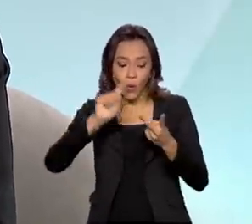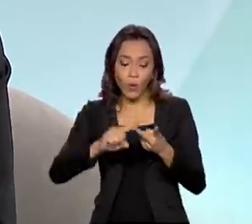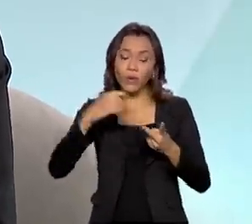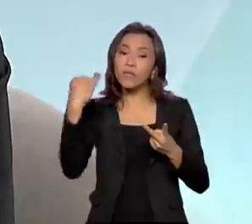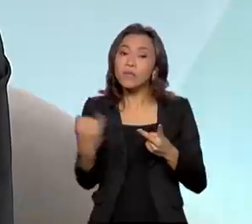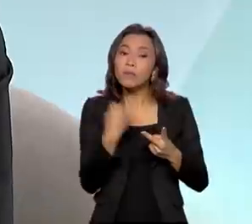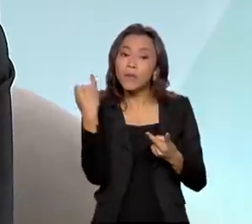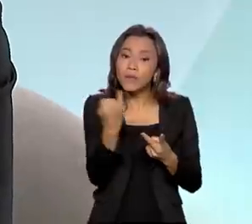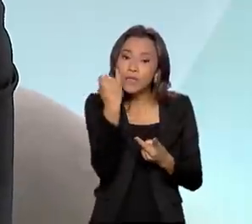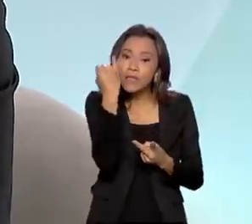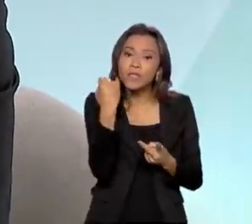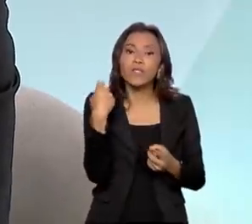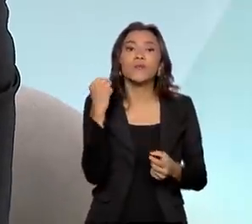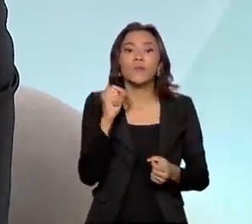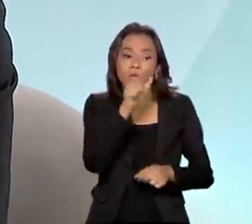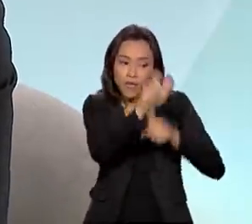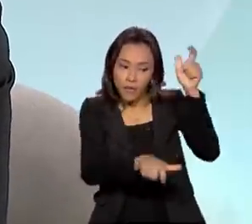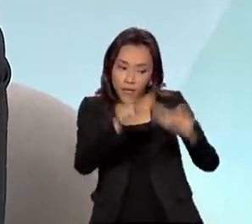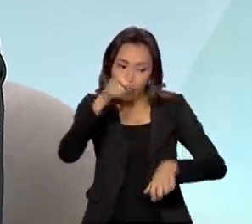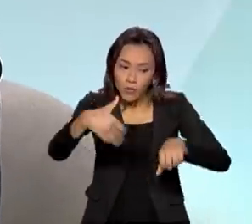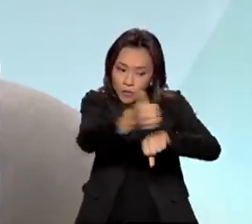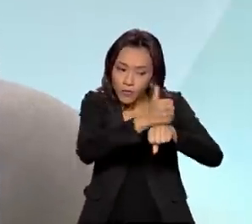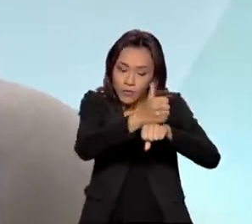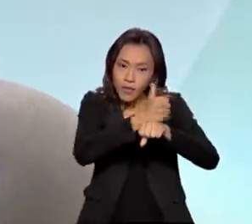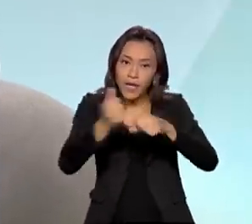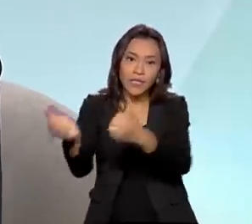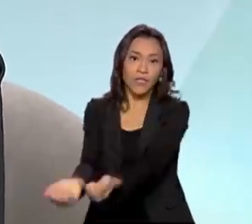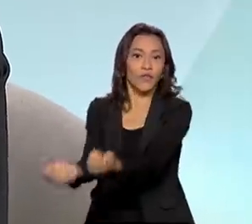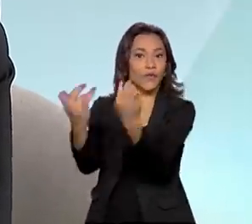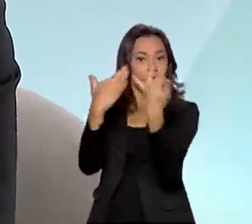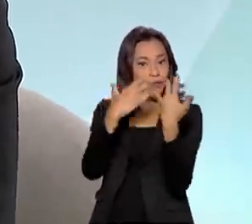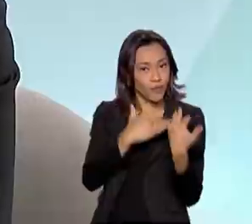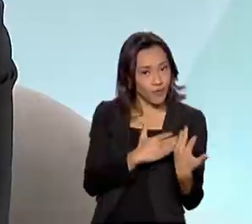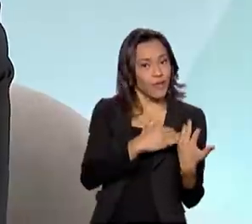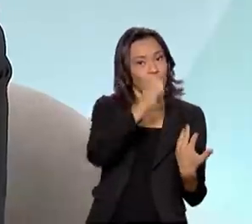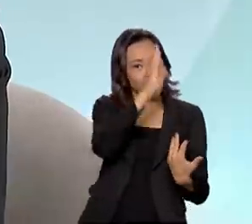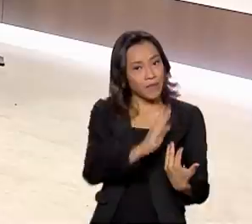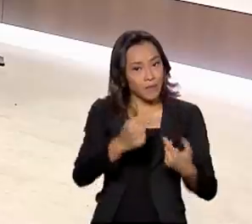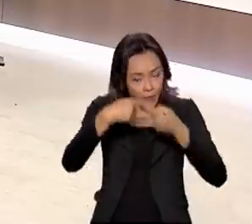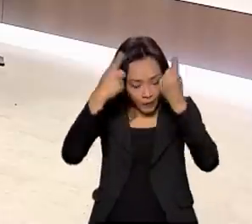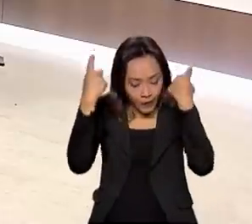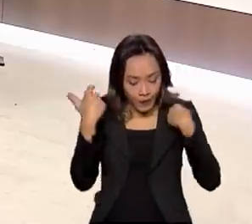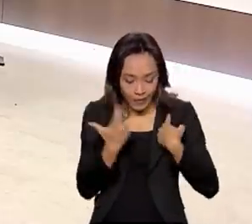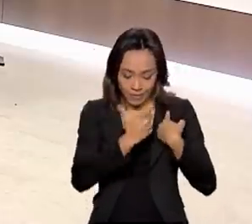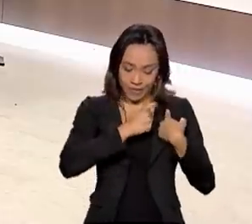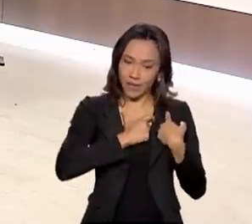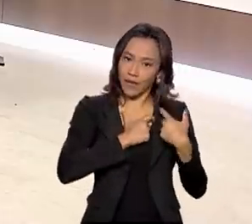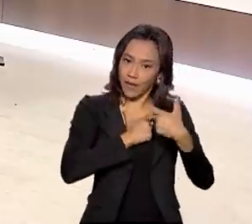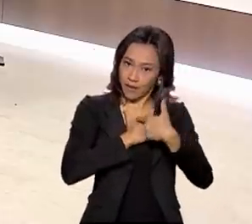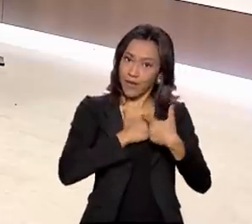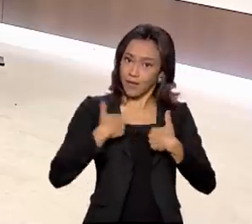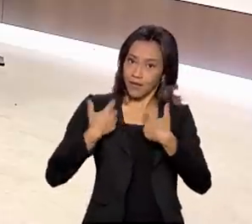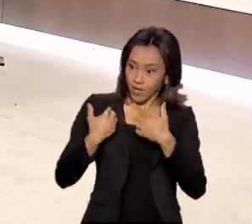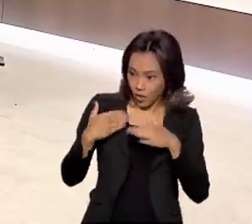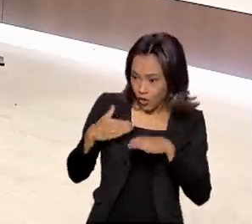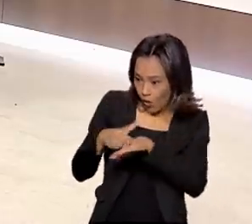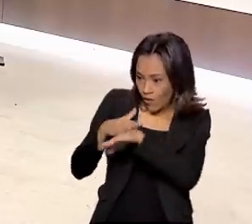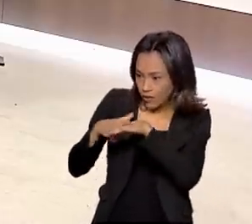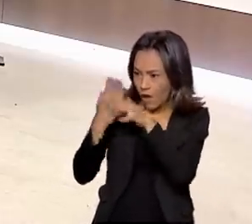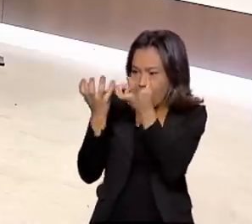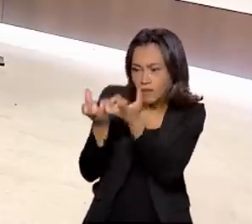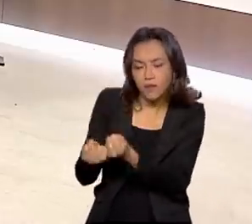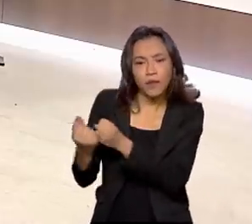importante é que os atletas que voltaram de toque com suas medalhas, eles aceitaram participar